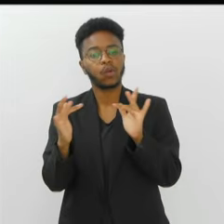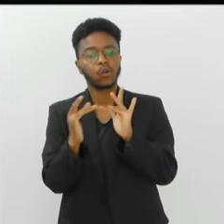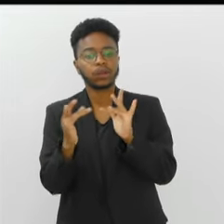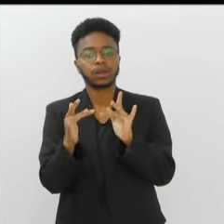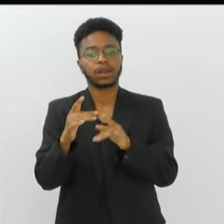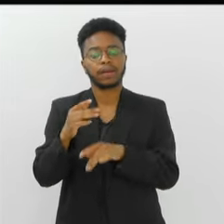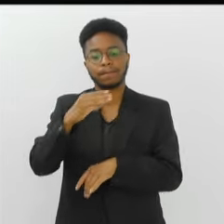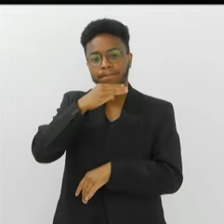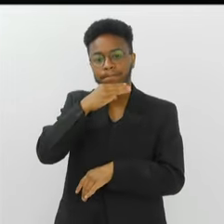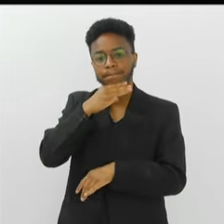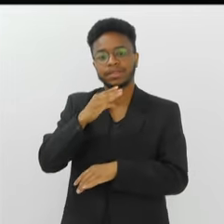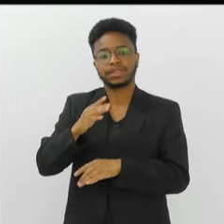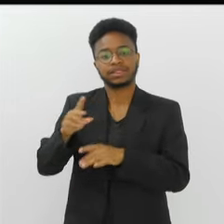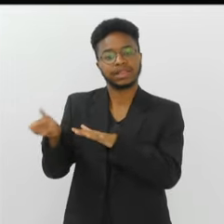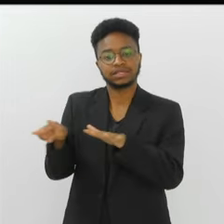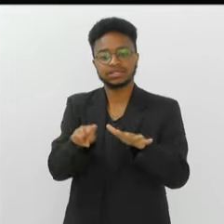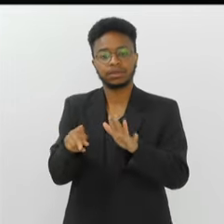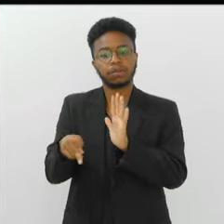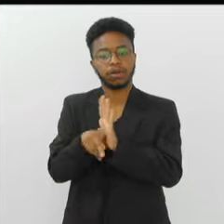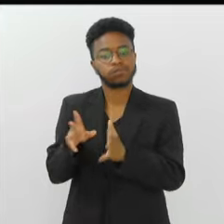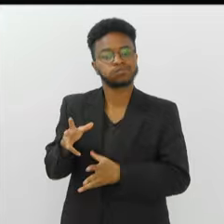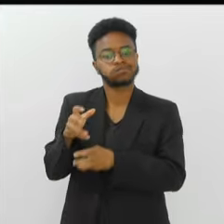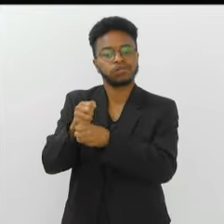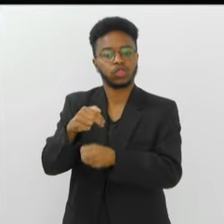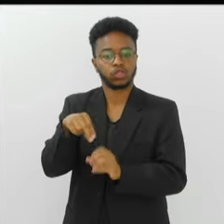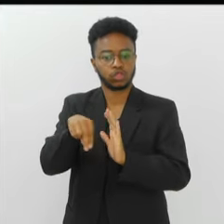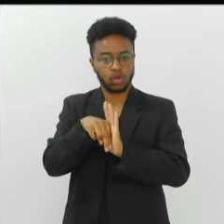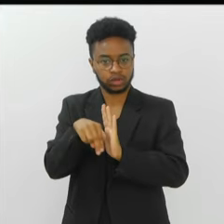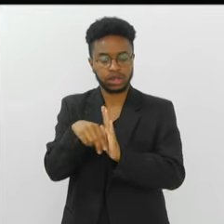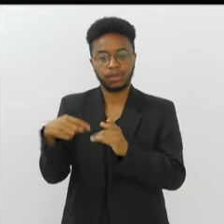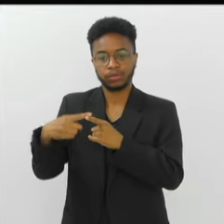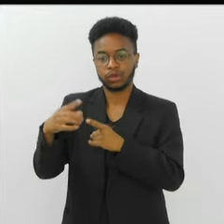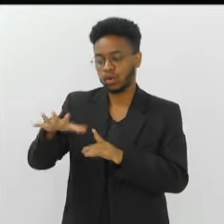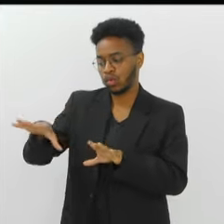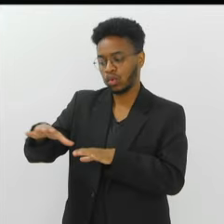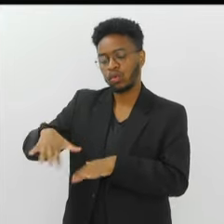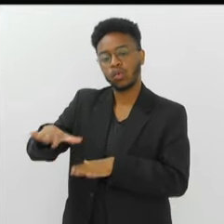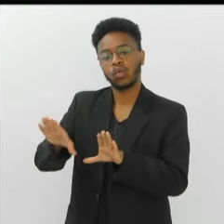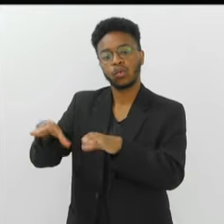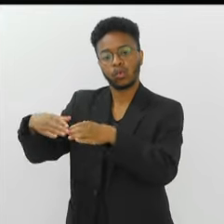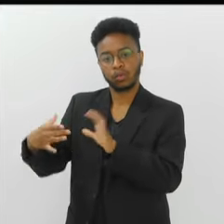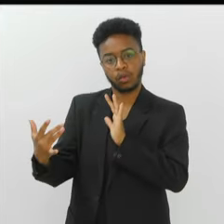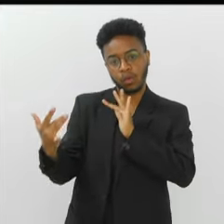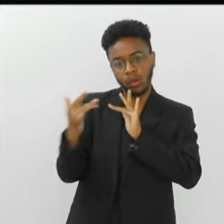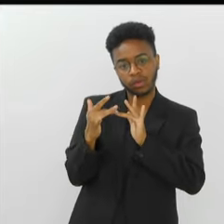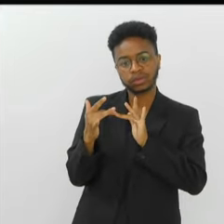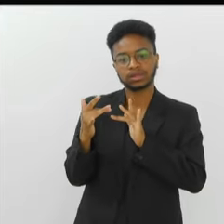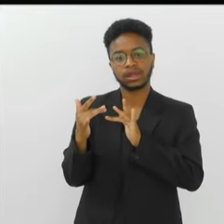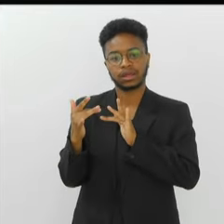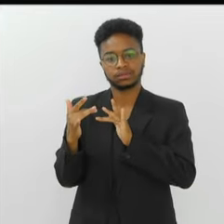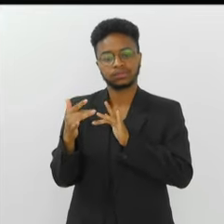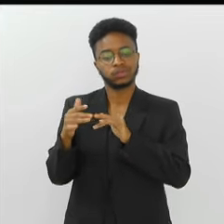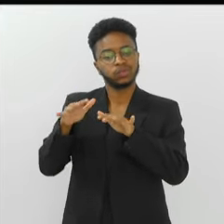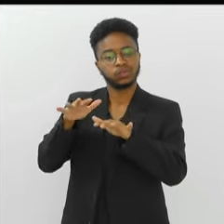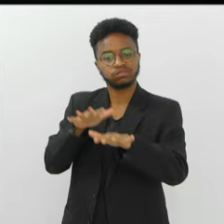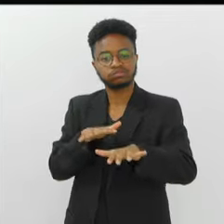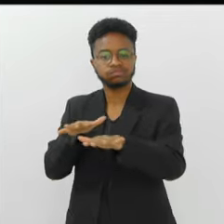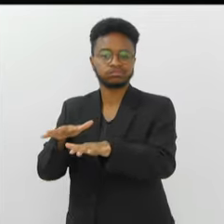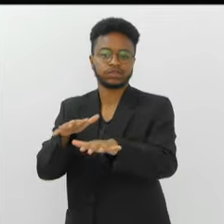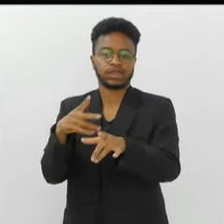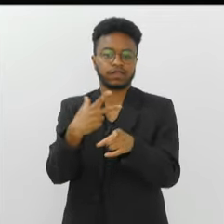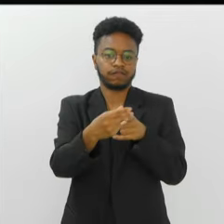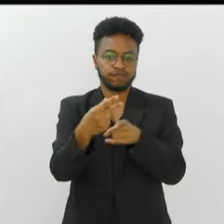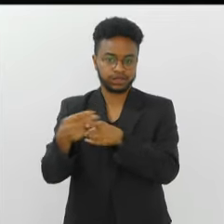na Semana da Apuração, com o contato da gremiação, que se consolidou no dia do desfile das campeãs.